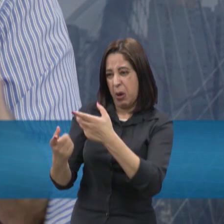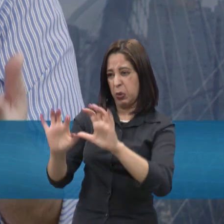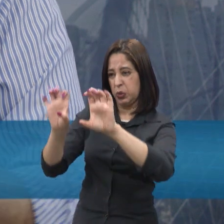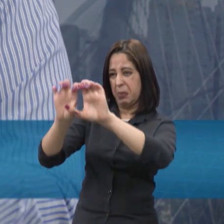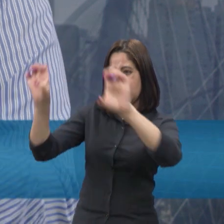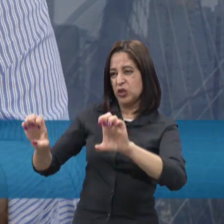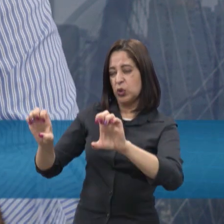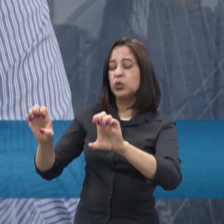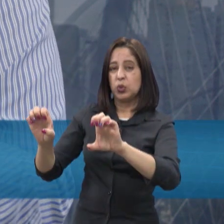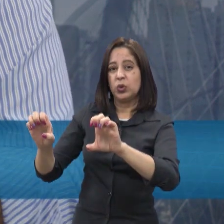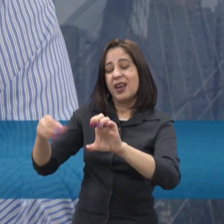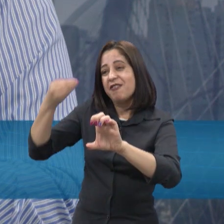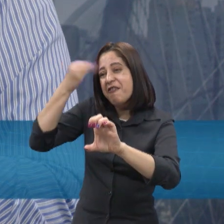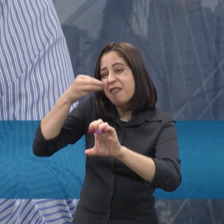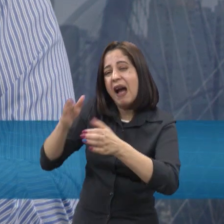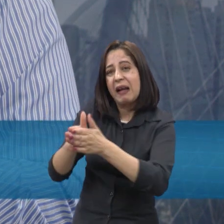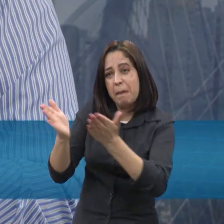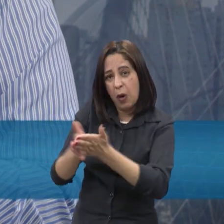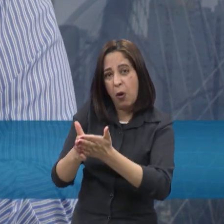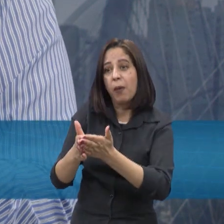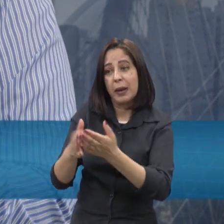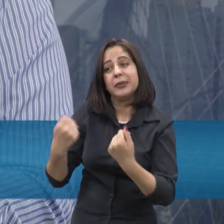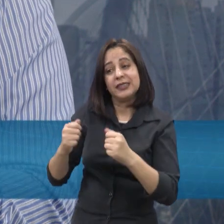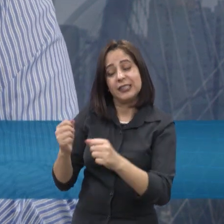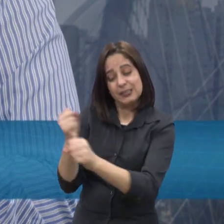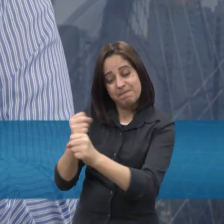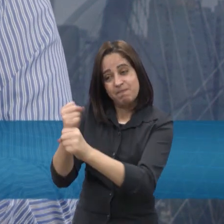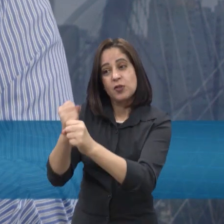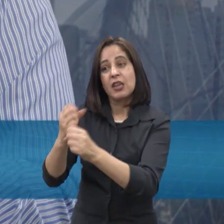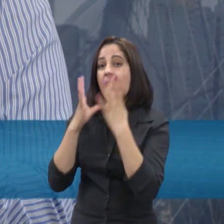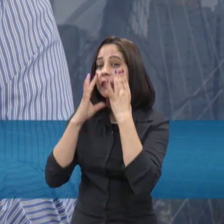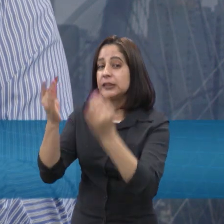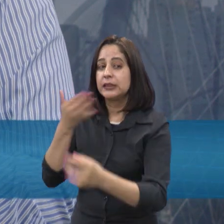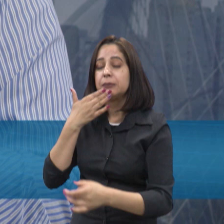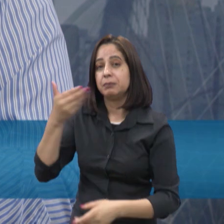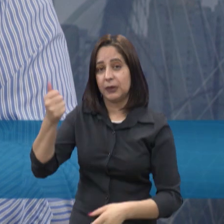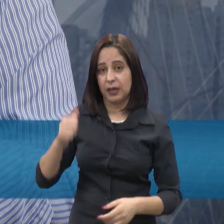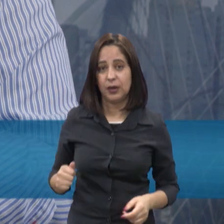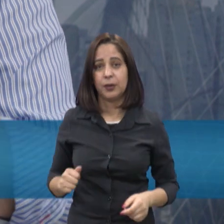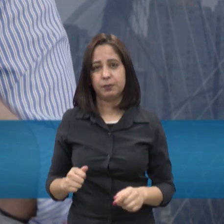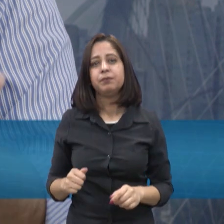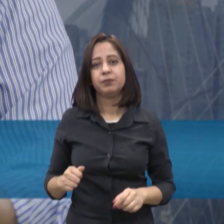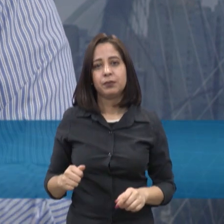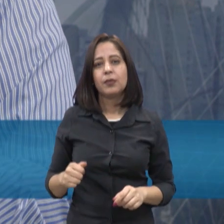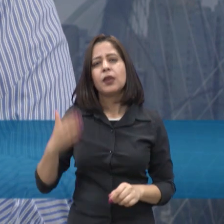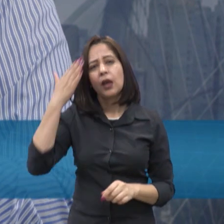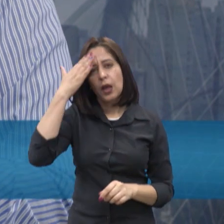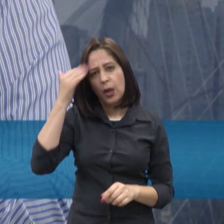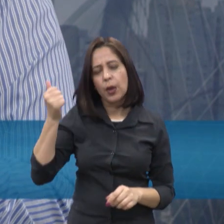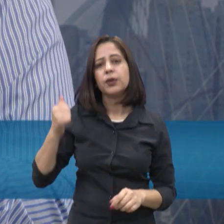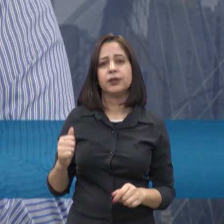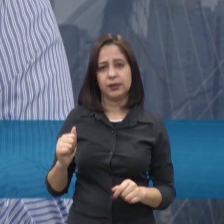tem áreas que realmente precisam de uma tensão maior, e isso eu sei que está acontecendo, pensa de novo num sistema